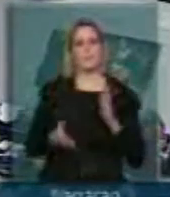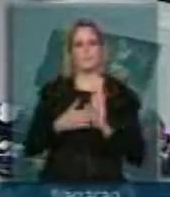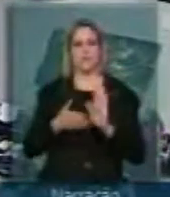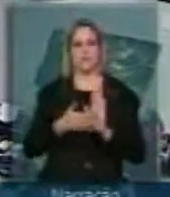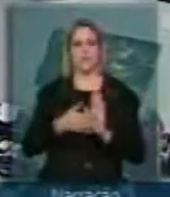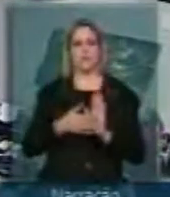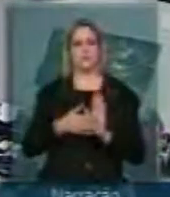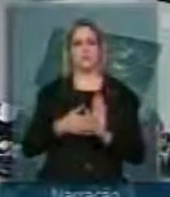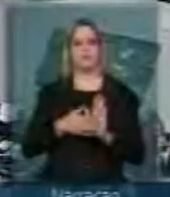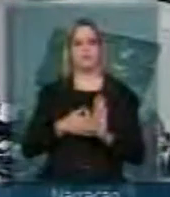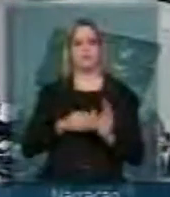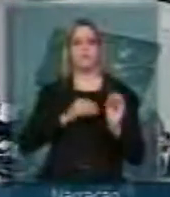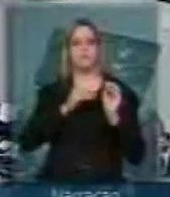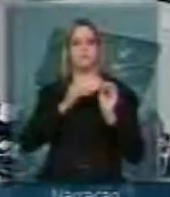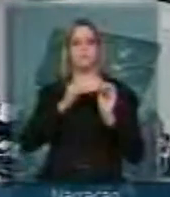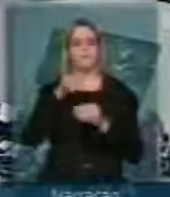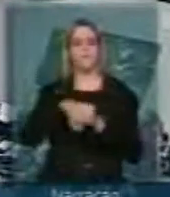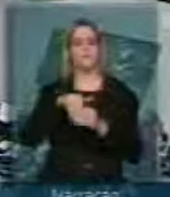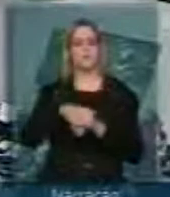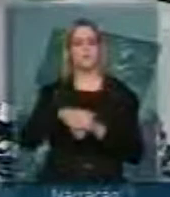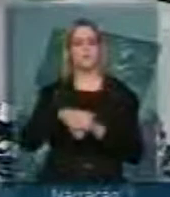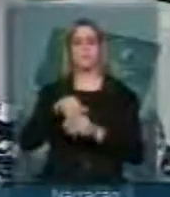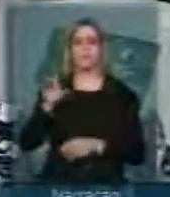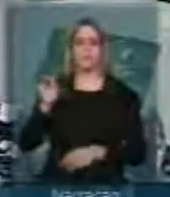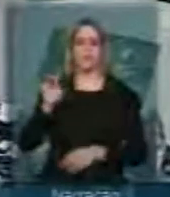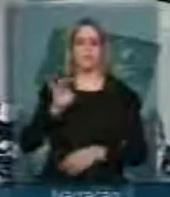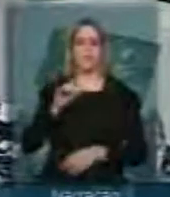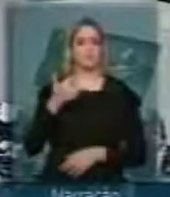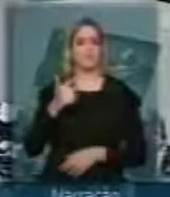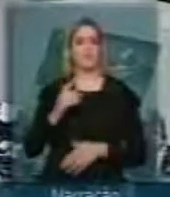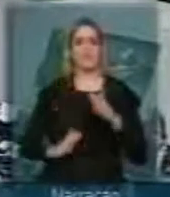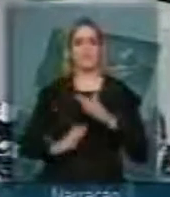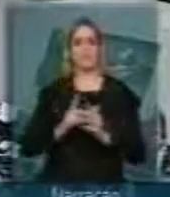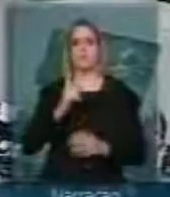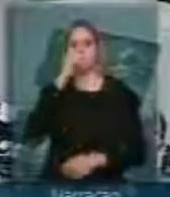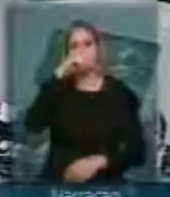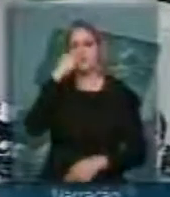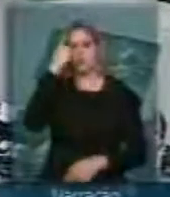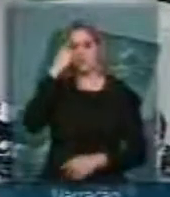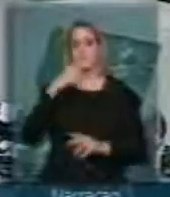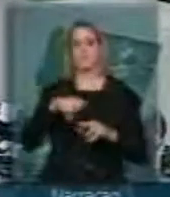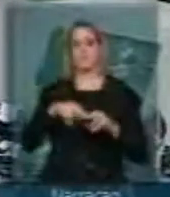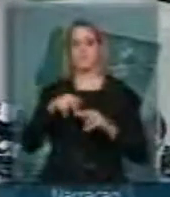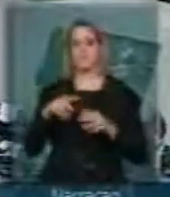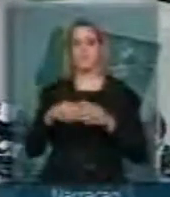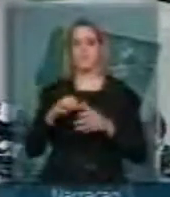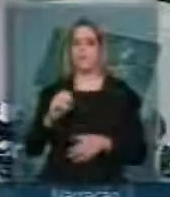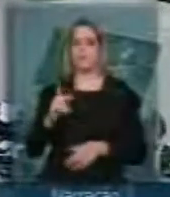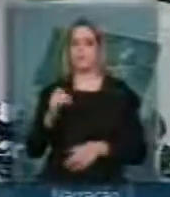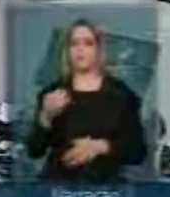Para falar pela liderança da minoria, o deputado Paulo Abiak. Presidente da votação anterior, Leandro Villela, votou com o PMDB.